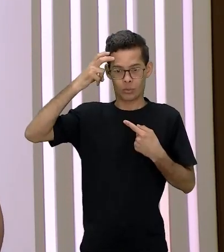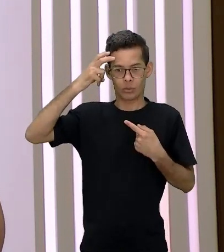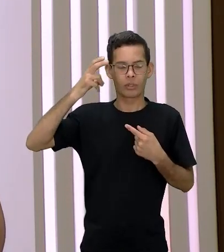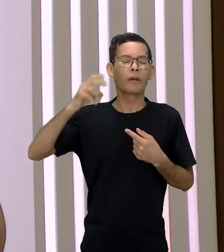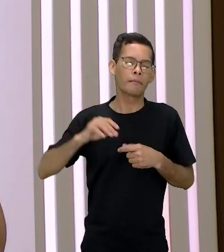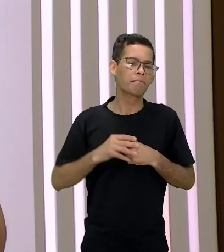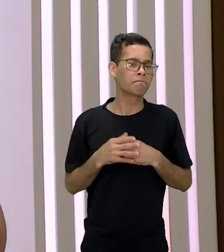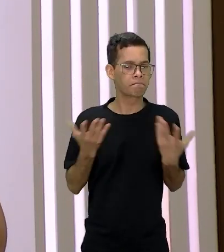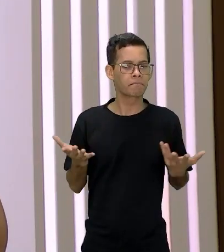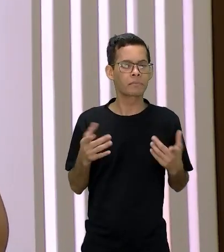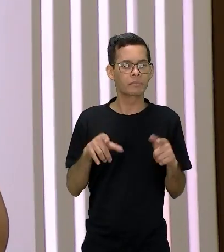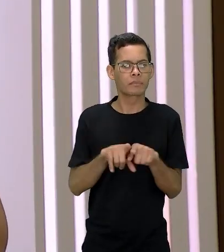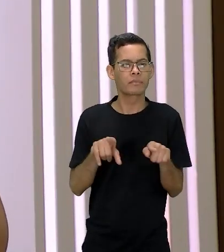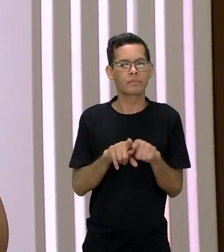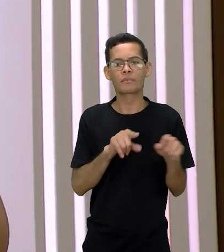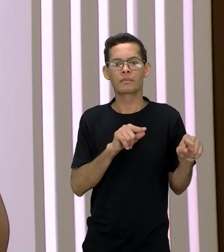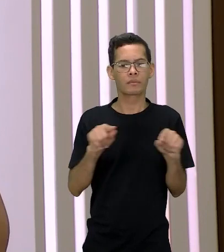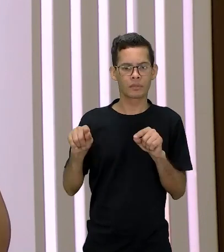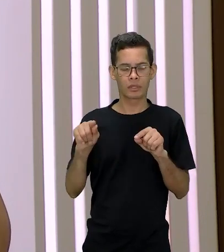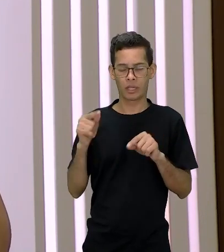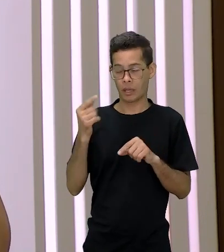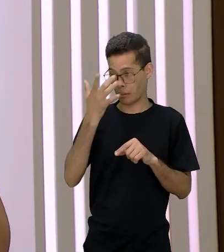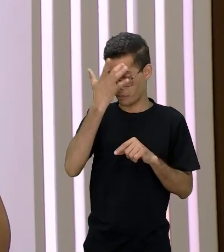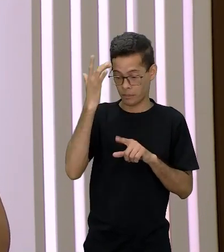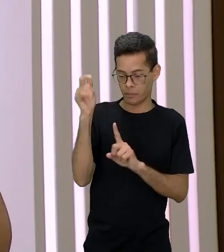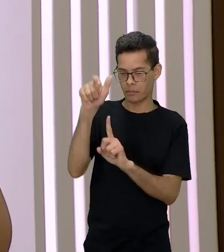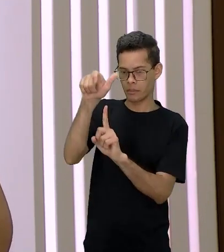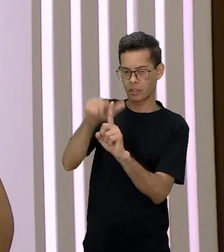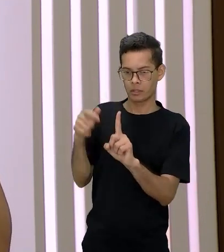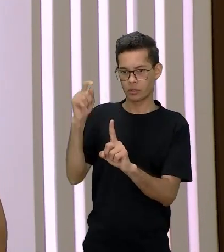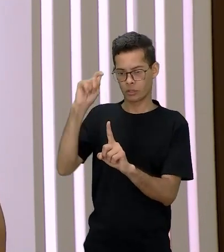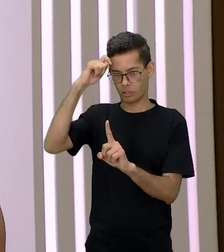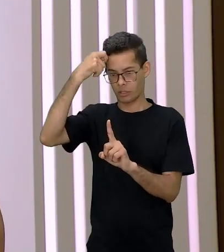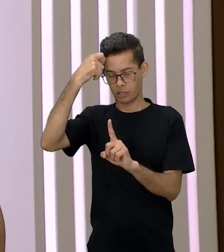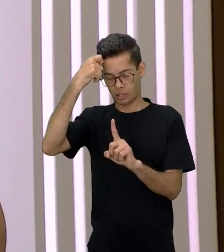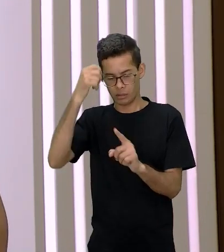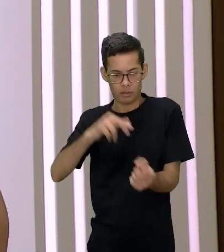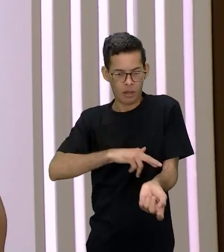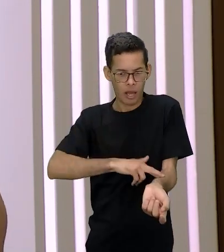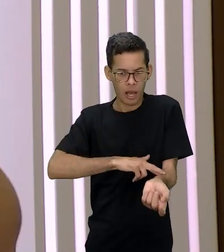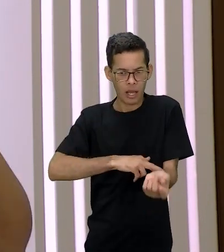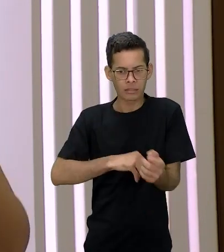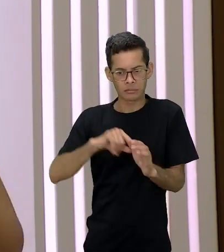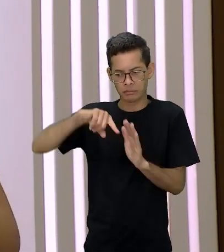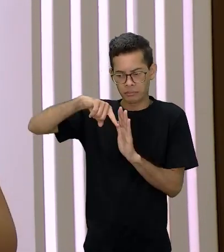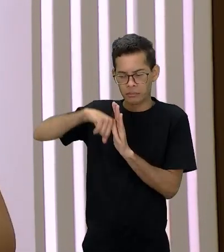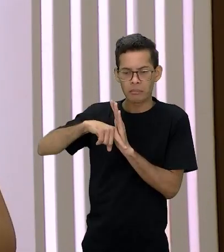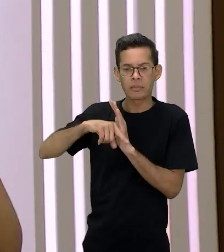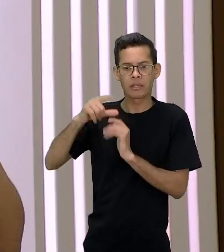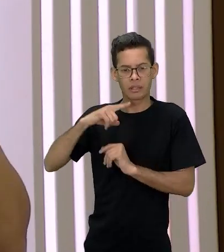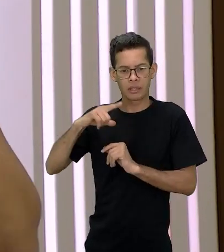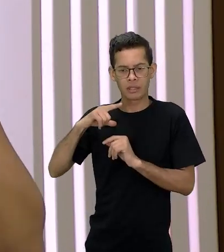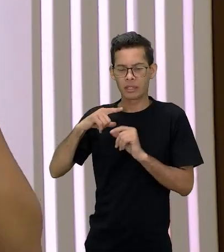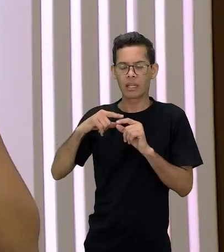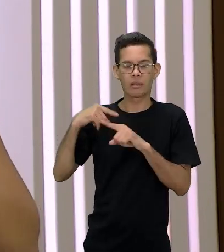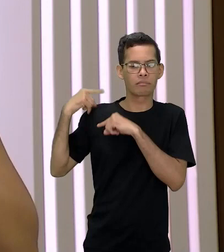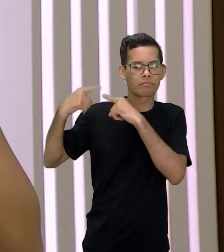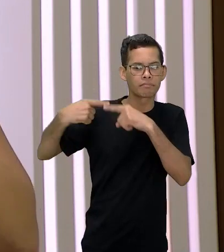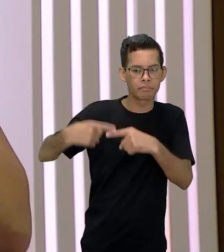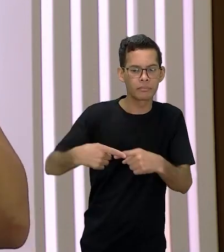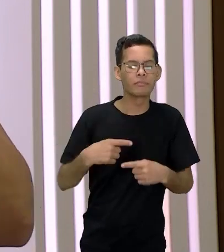eu me lembro também que, assim, realmente, é para além da raça. Porque se a gente pensar aqui no povo brasileiro, trazendo essa discussão para a nossa